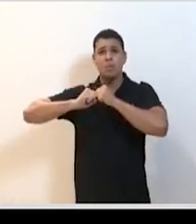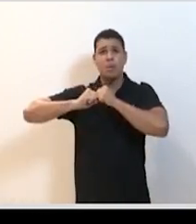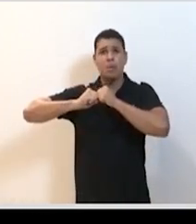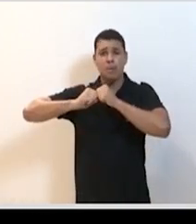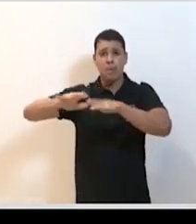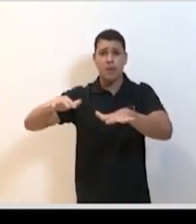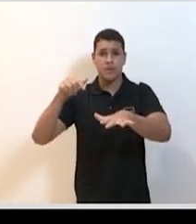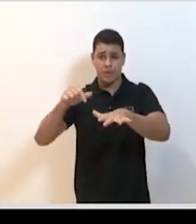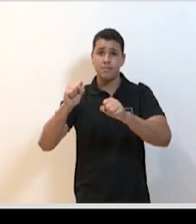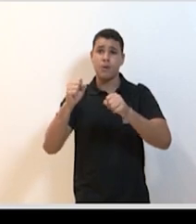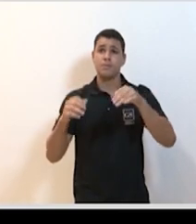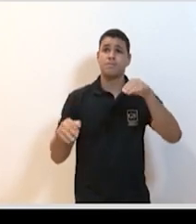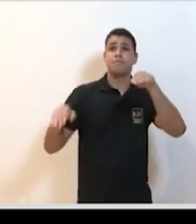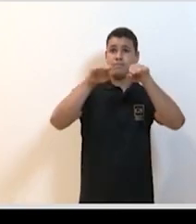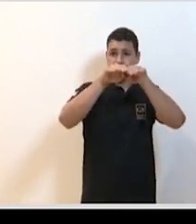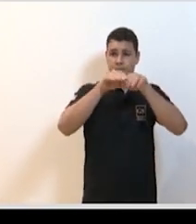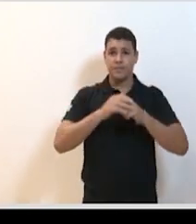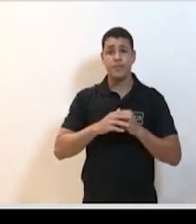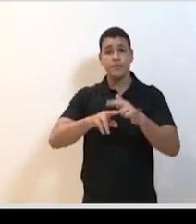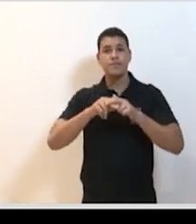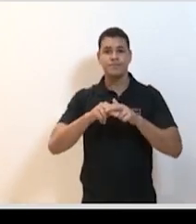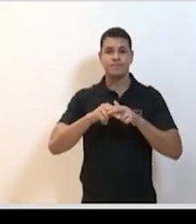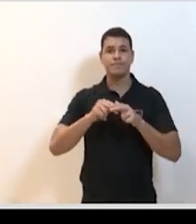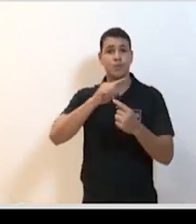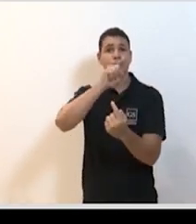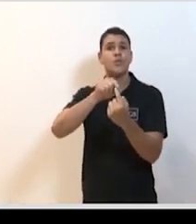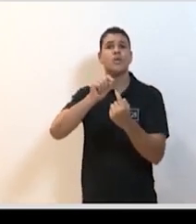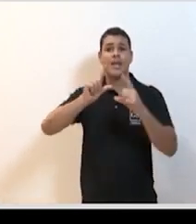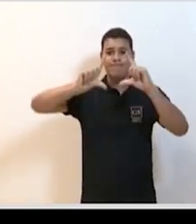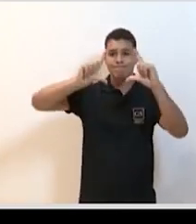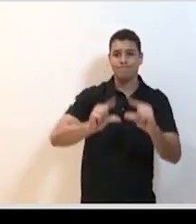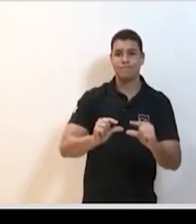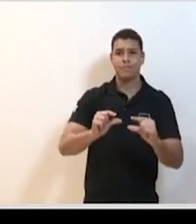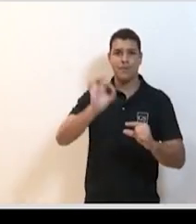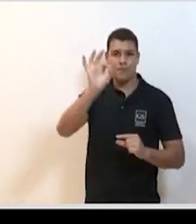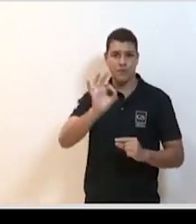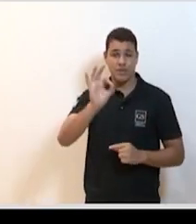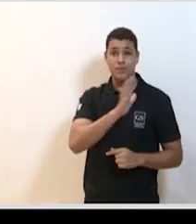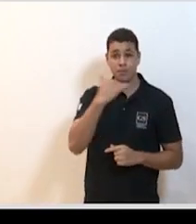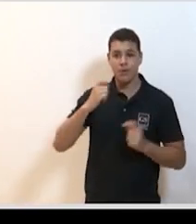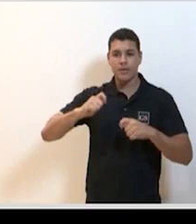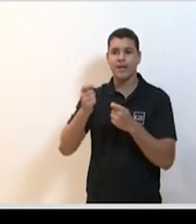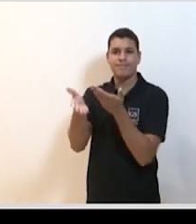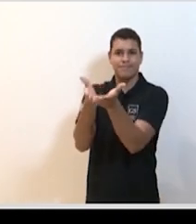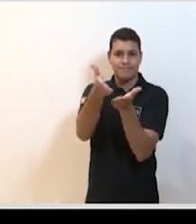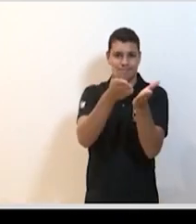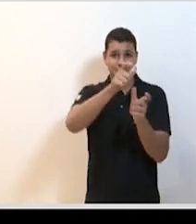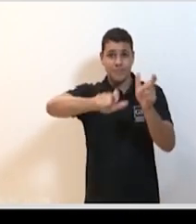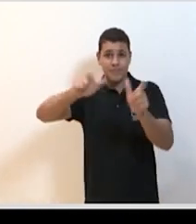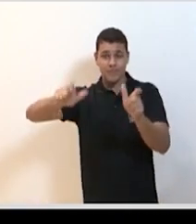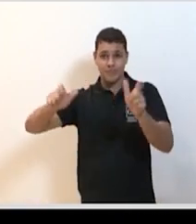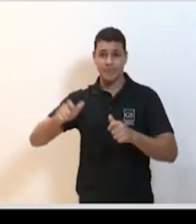tempo diminuir os números da epidemia e aparelhar o nosso serviço de saúde para poder atender a essa população próximo por favor